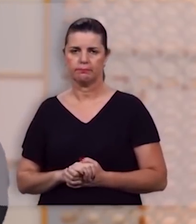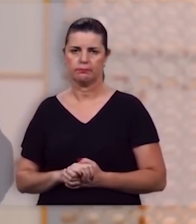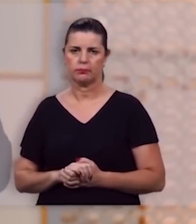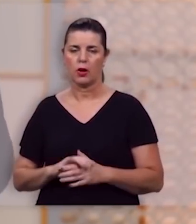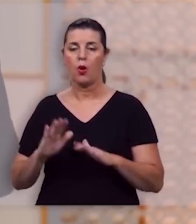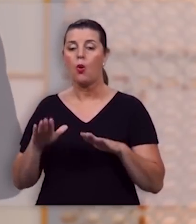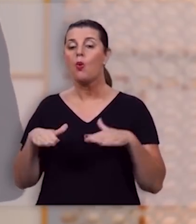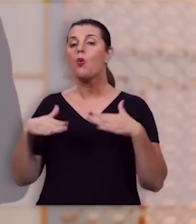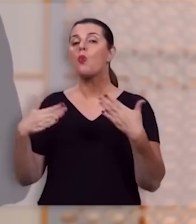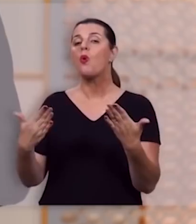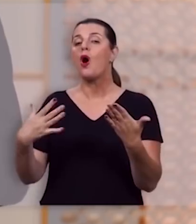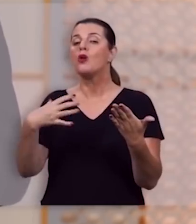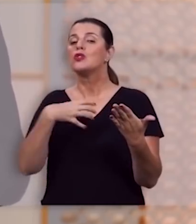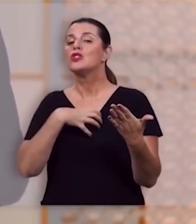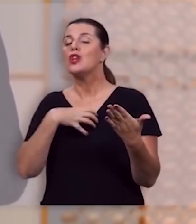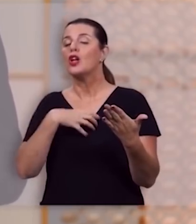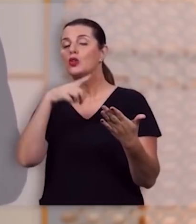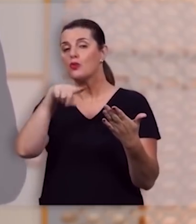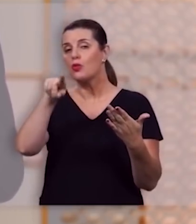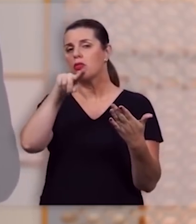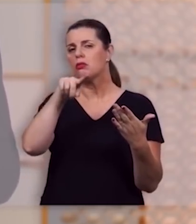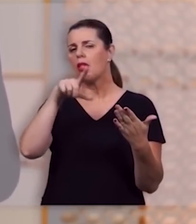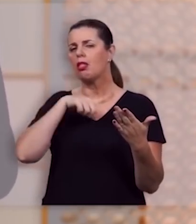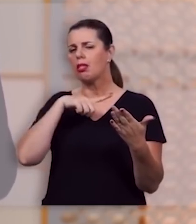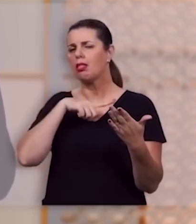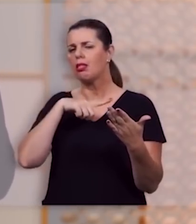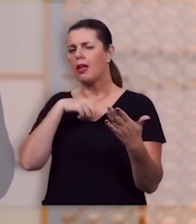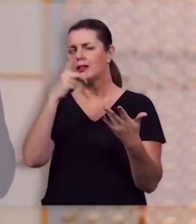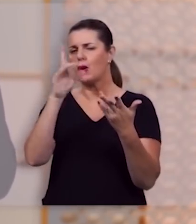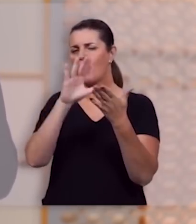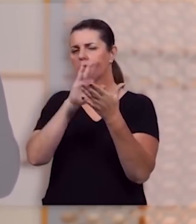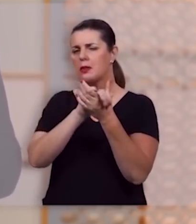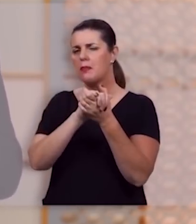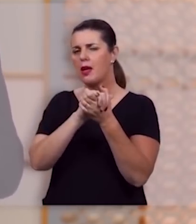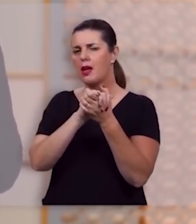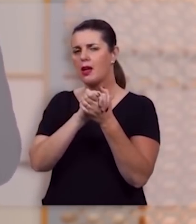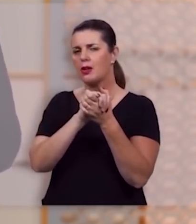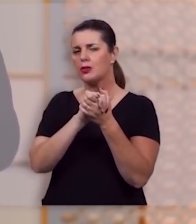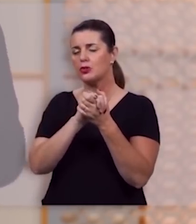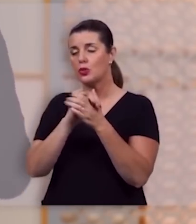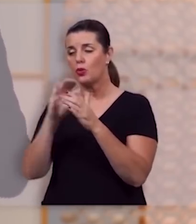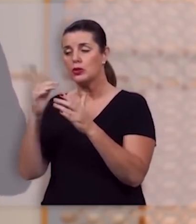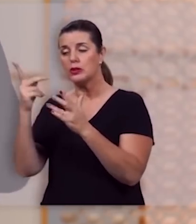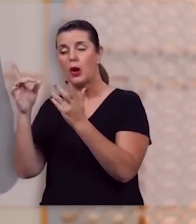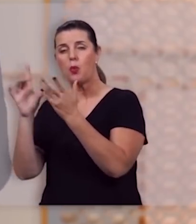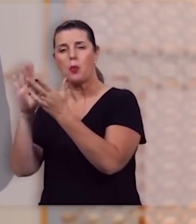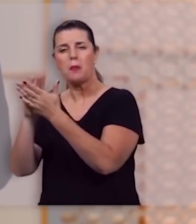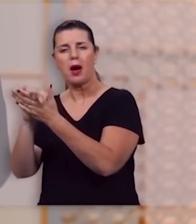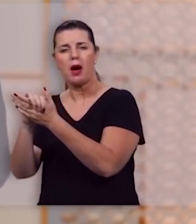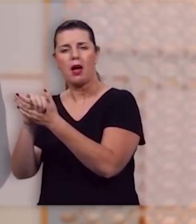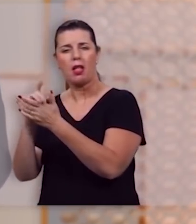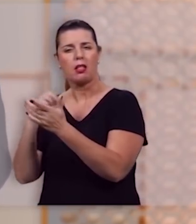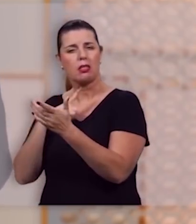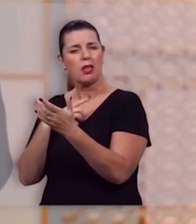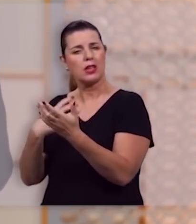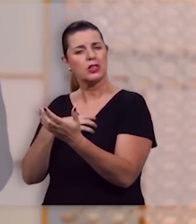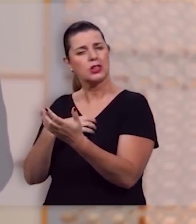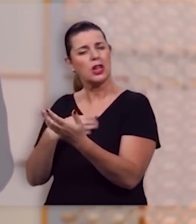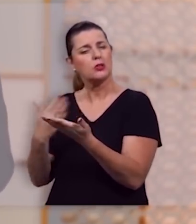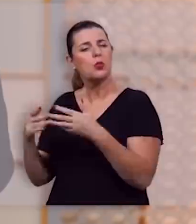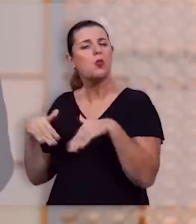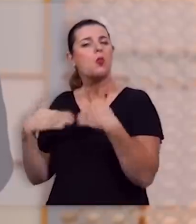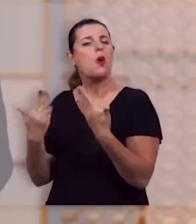quais são as atitudes que você tem tido no seu casamento e que atitudes o seu cônjuge tem tido com você no casamento